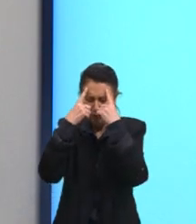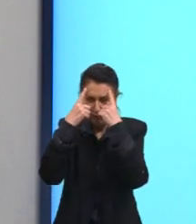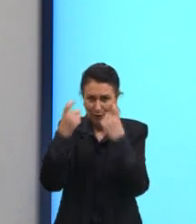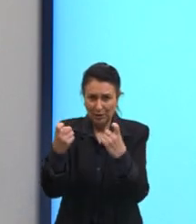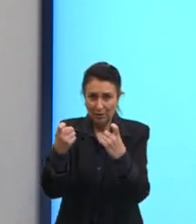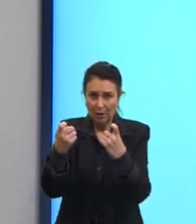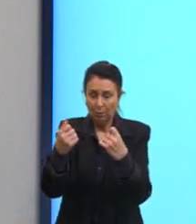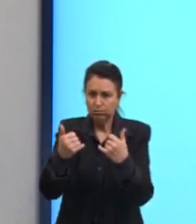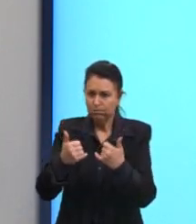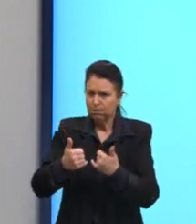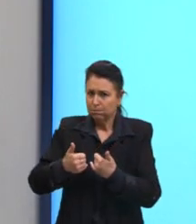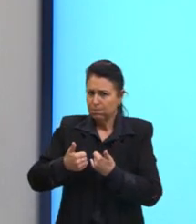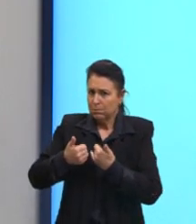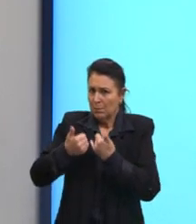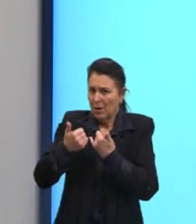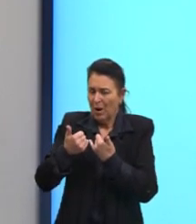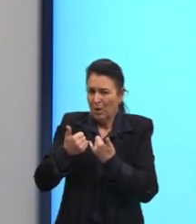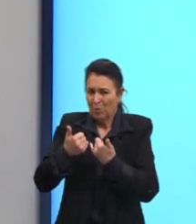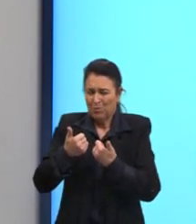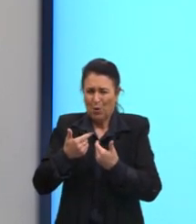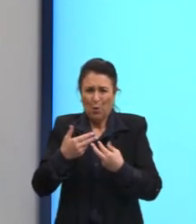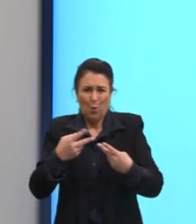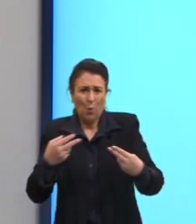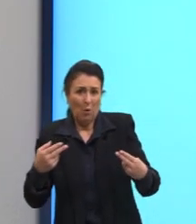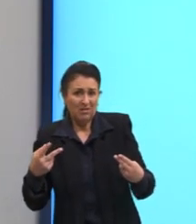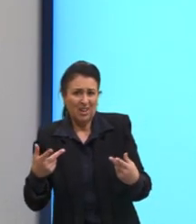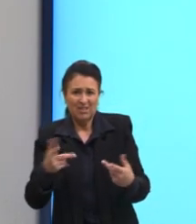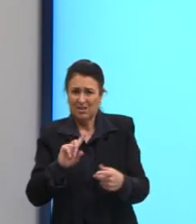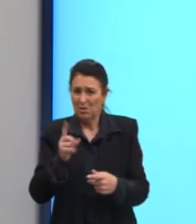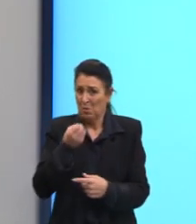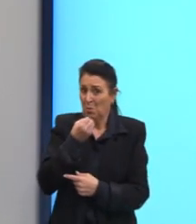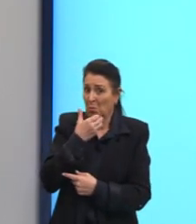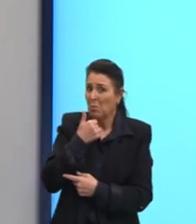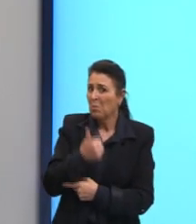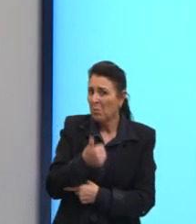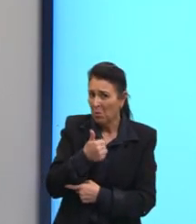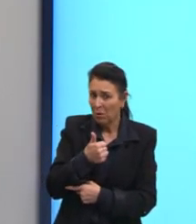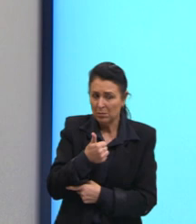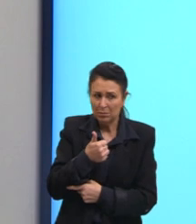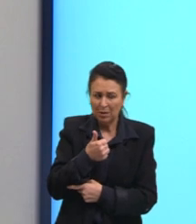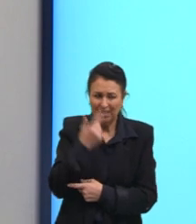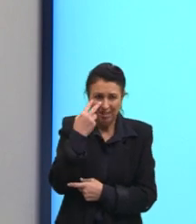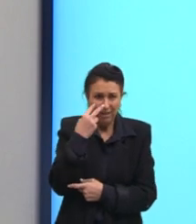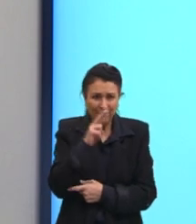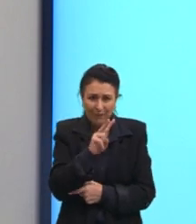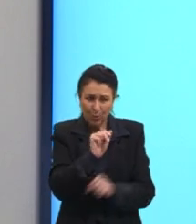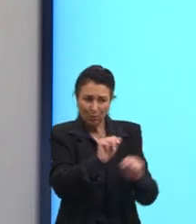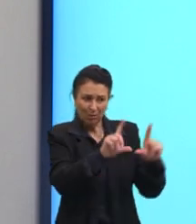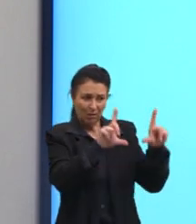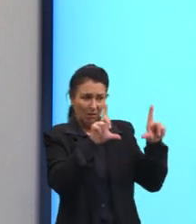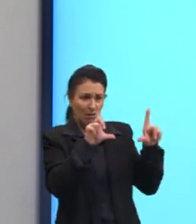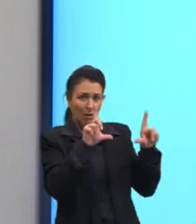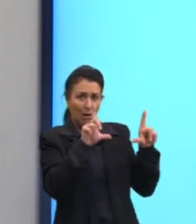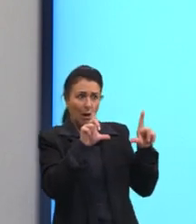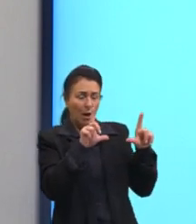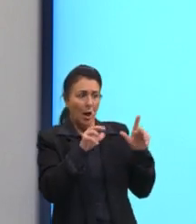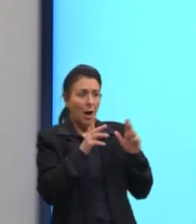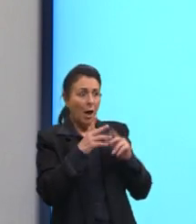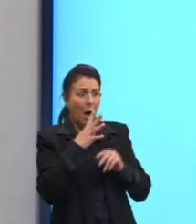luxo, obsceno. Vendo tudo isso na televisão, ele exclama, por Deus,